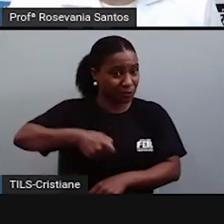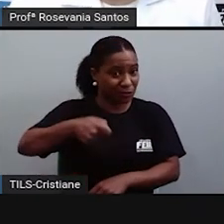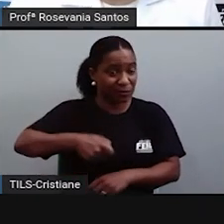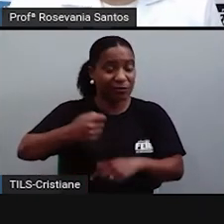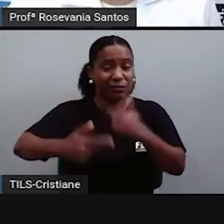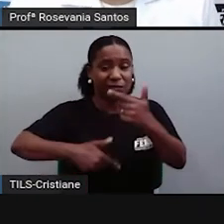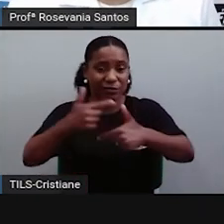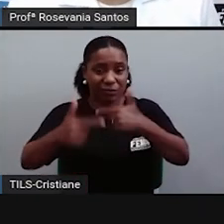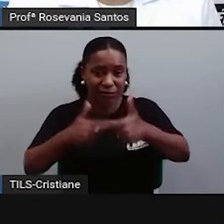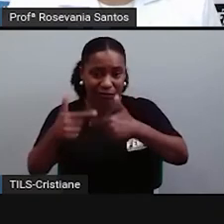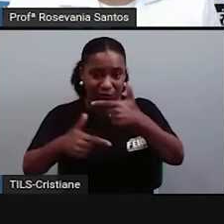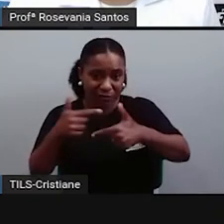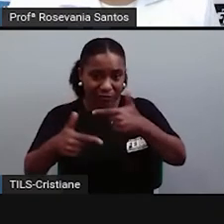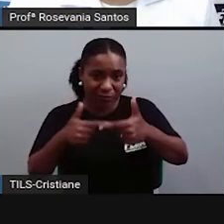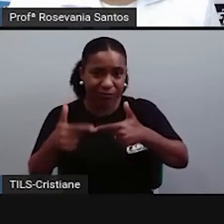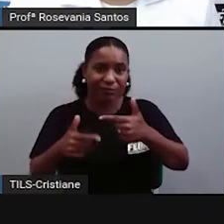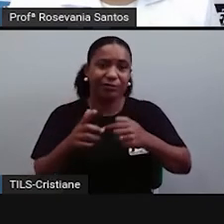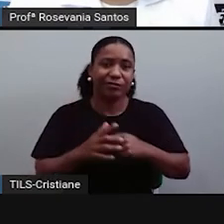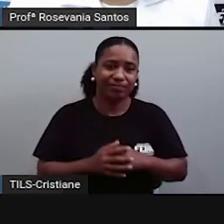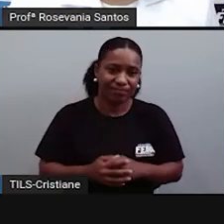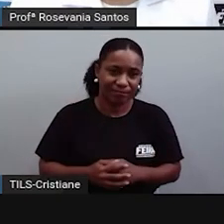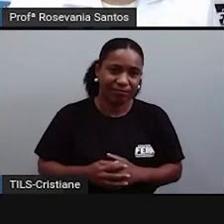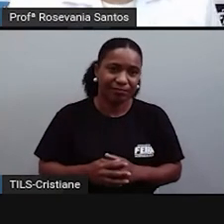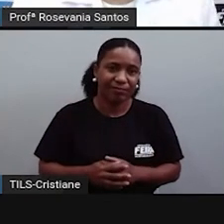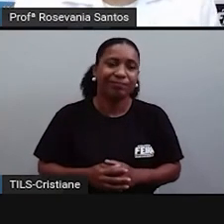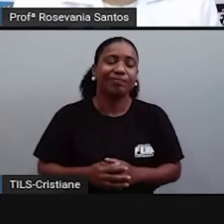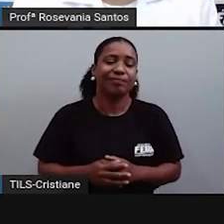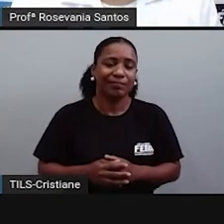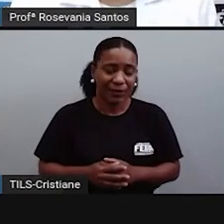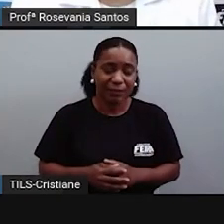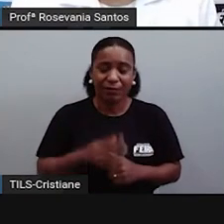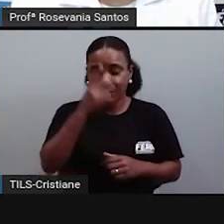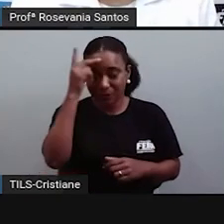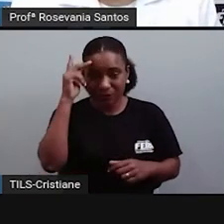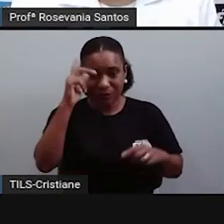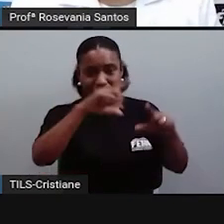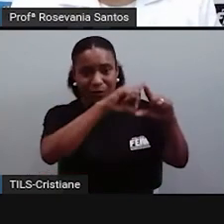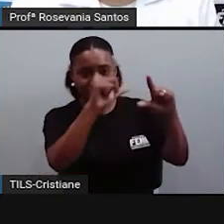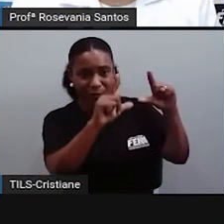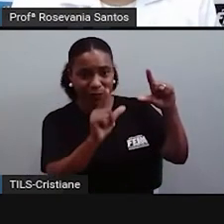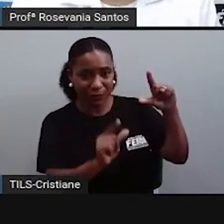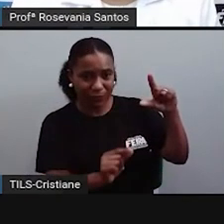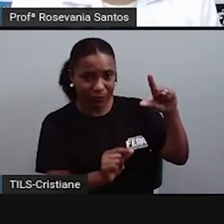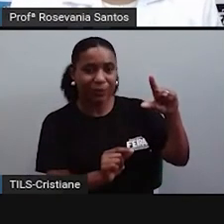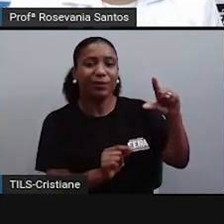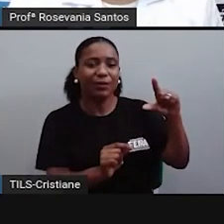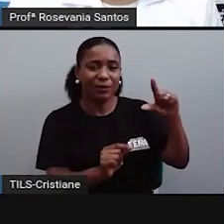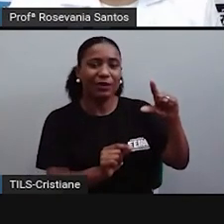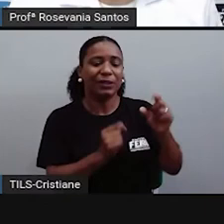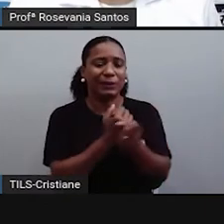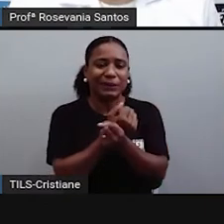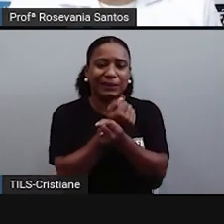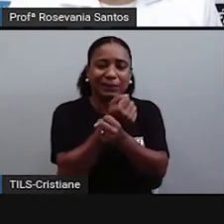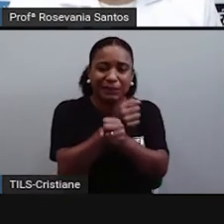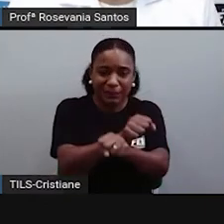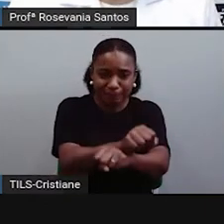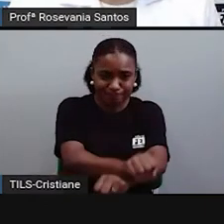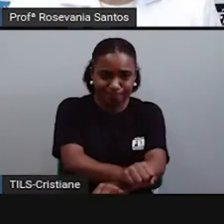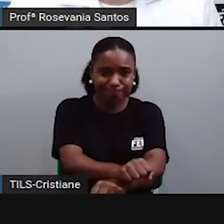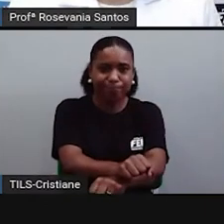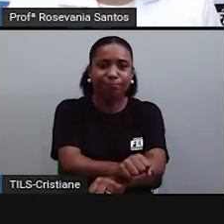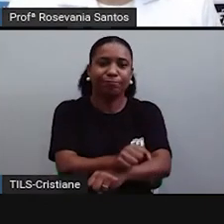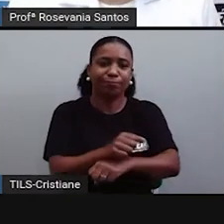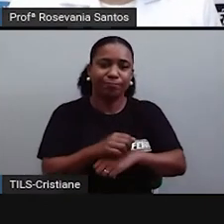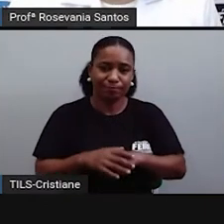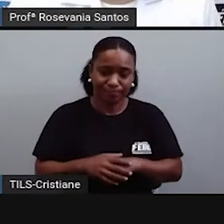experimentaram, exemplo. Que tem de pior nesse processo de colonização. Que eles, realmente, eram